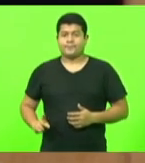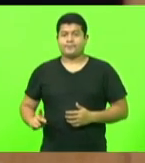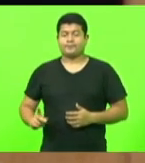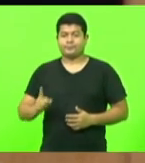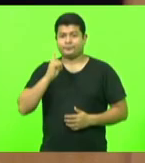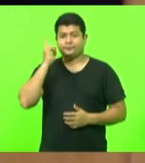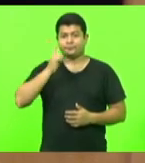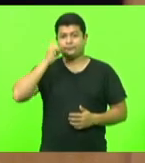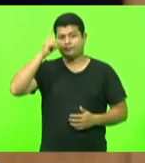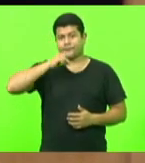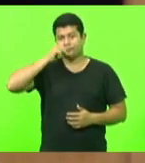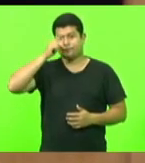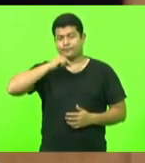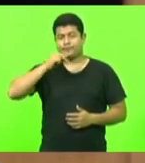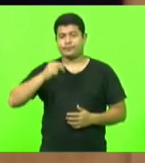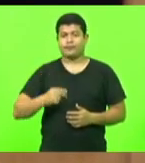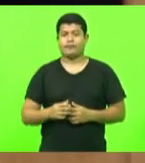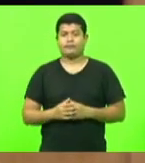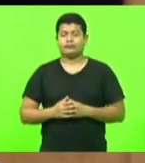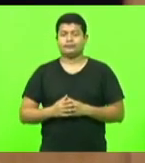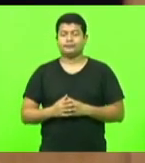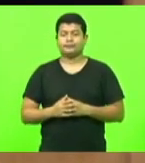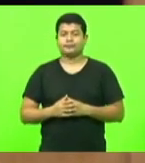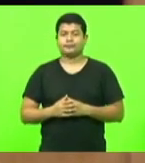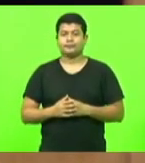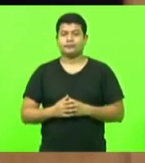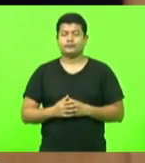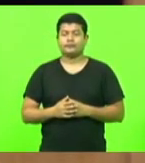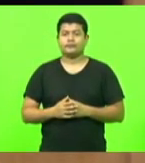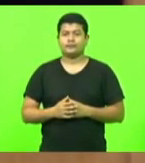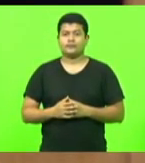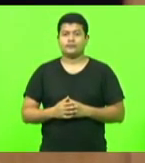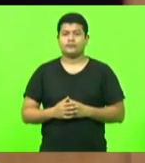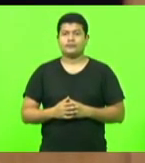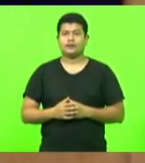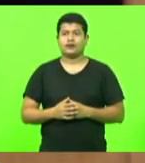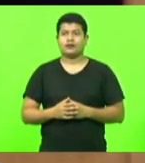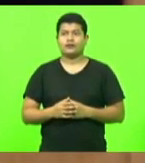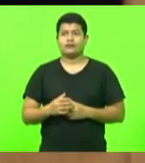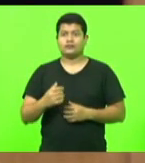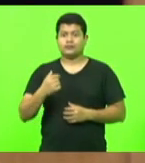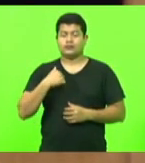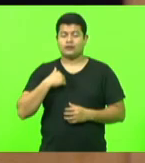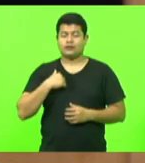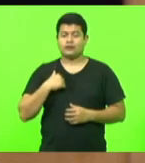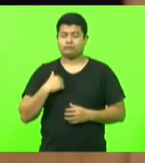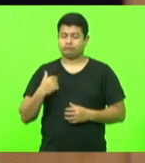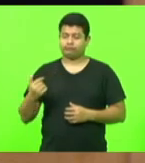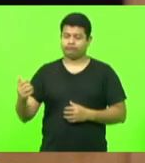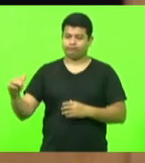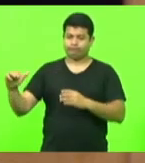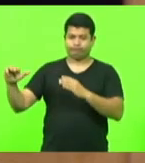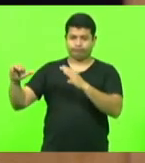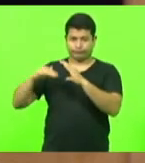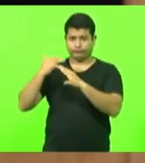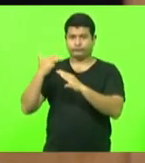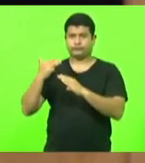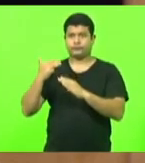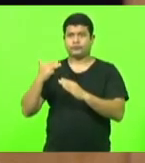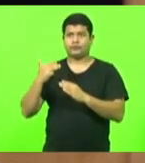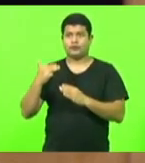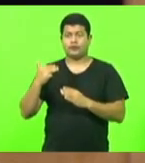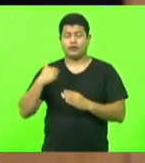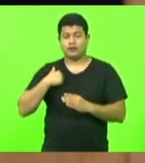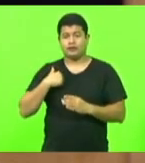deputado Kennedy, que preside essa sessão. Eu recebi nesse final de semana, estava,